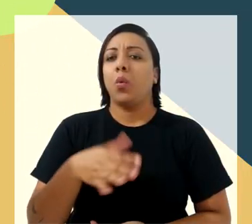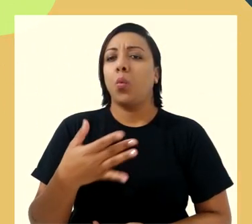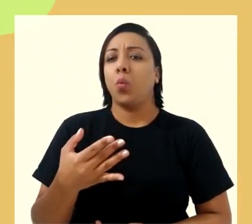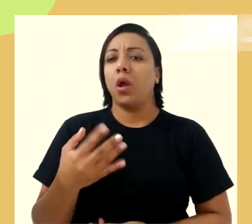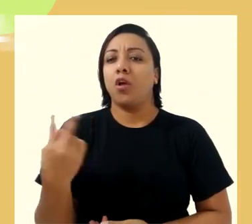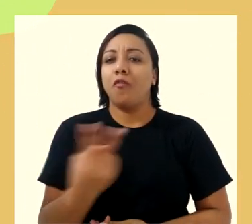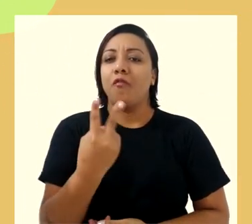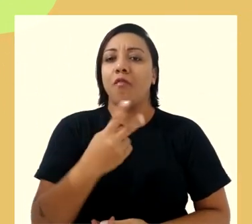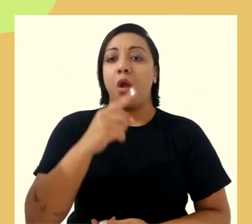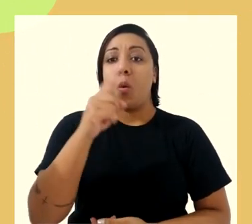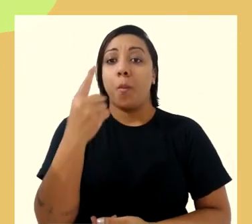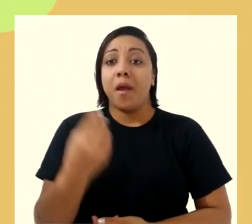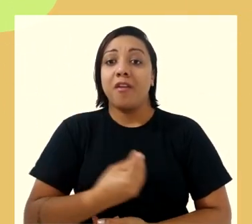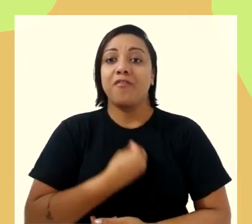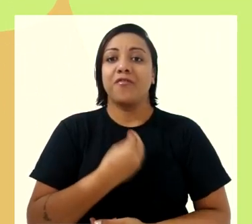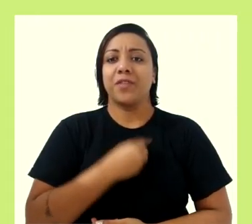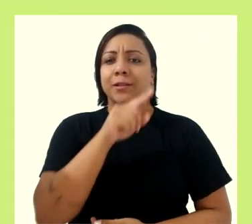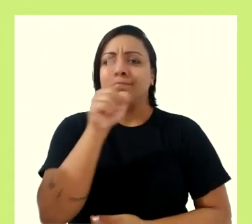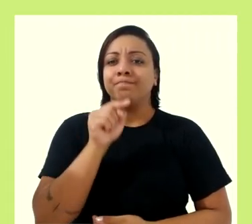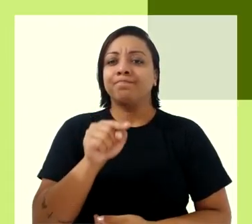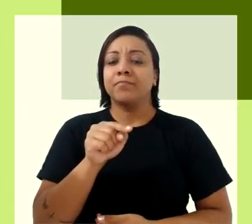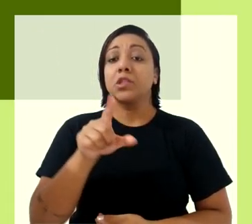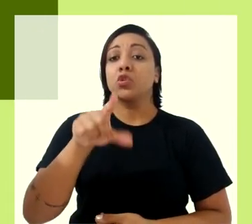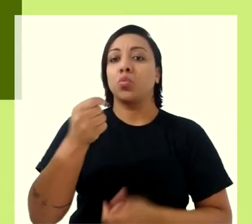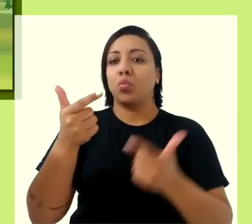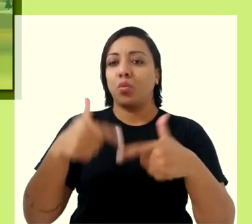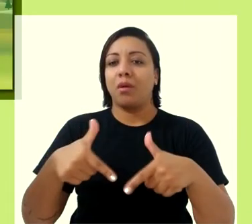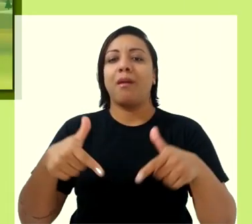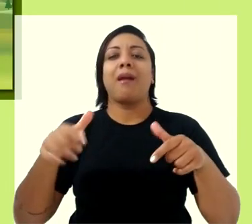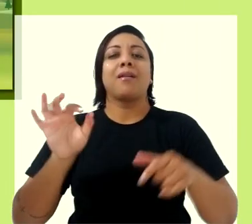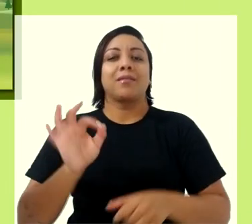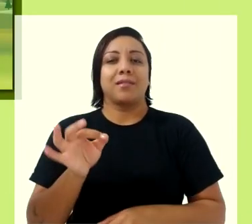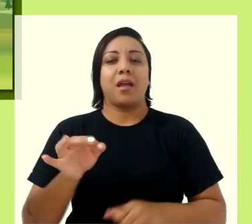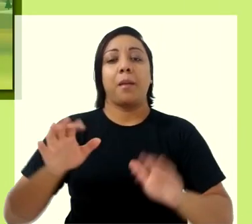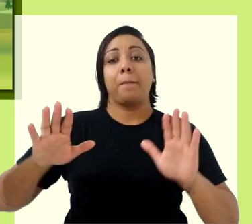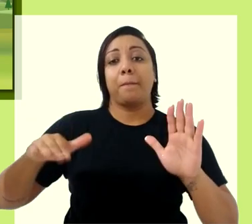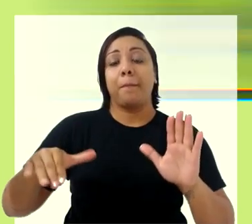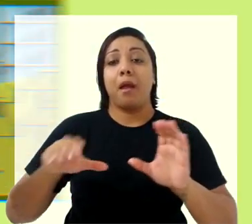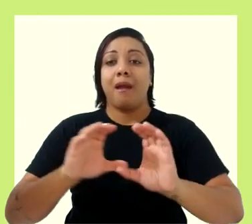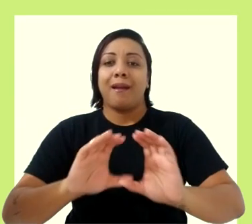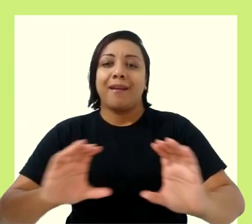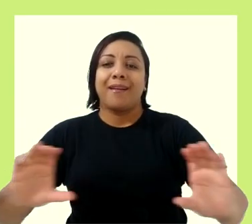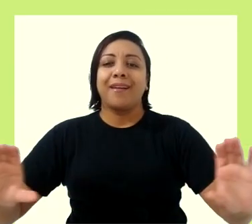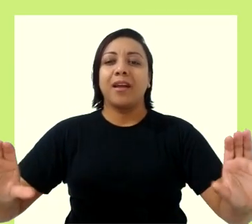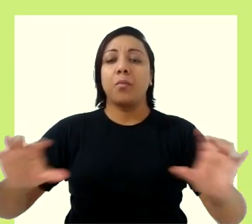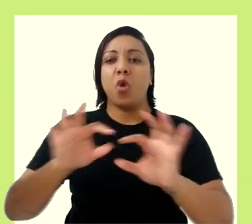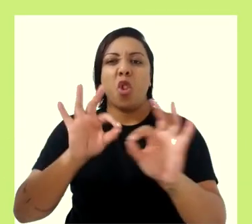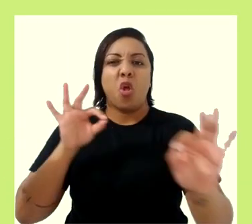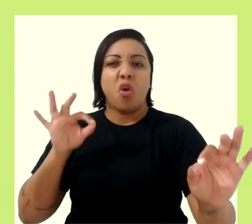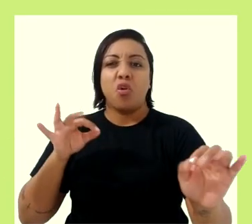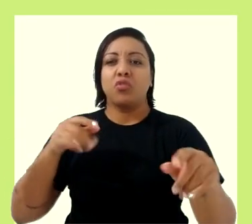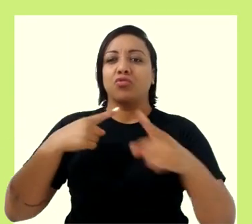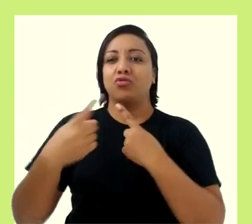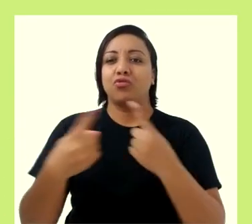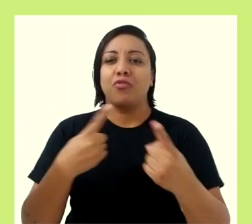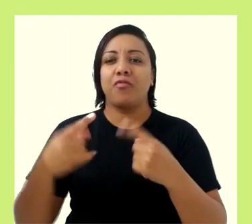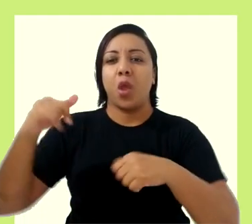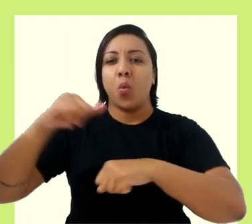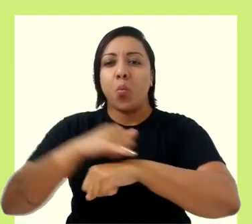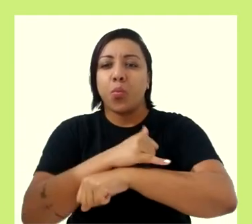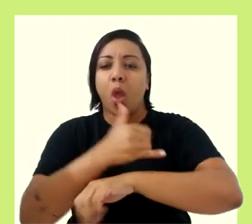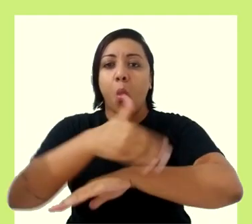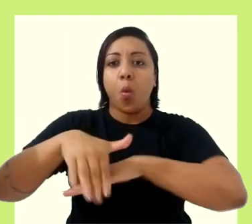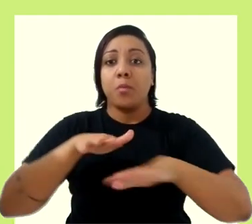O quanto vale uma vida? Escolha o local correto, praias ou campos, longe de rodovias, aeroportos,